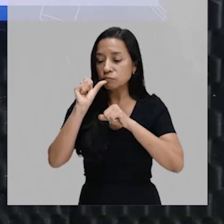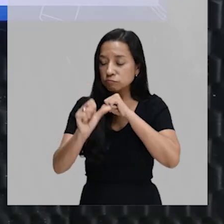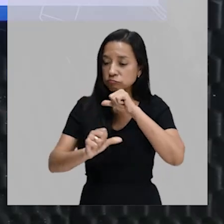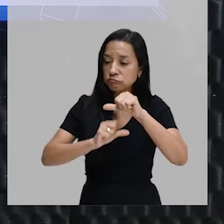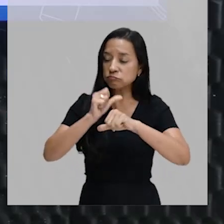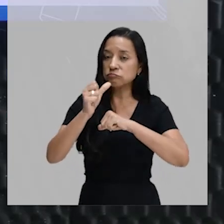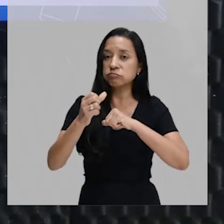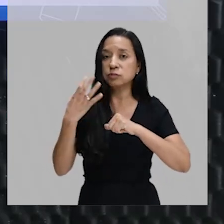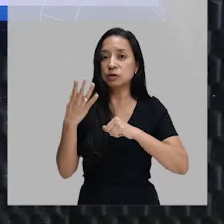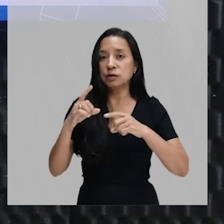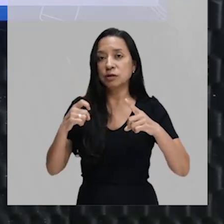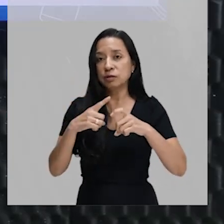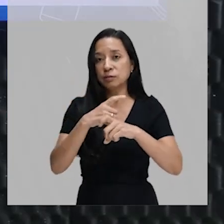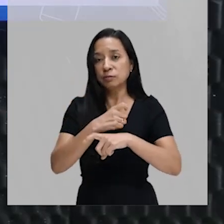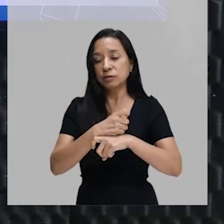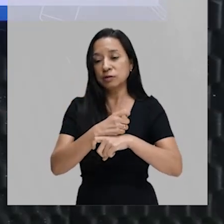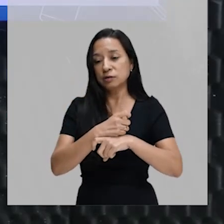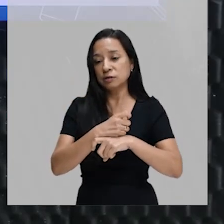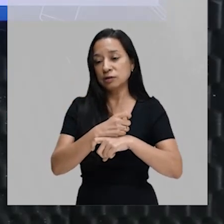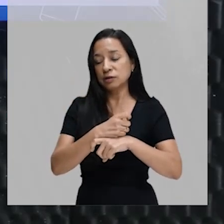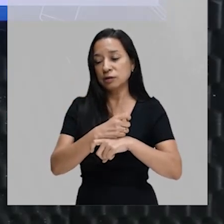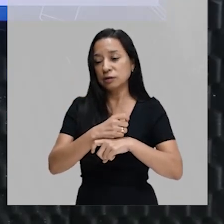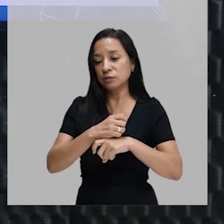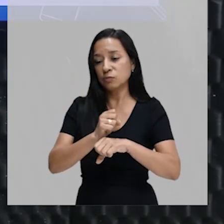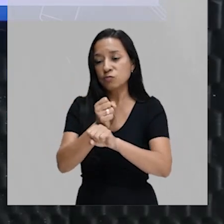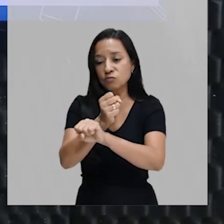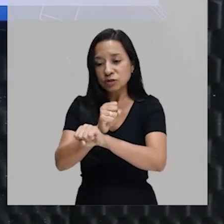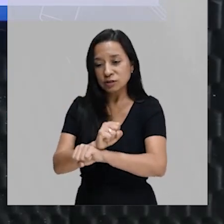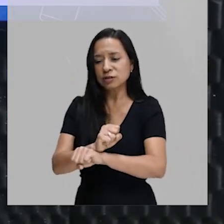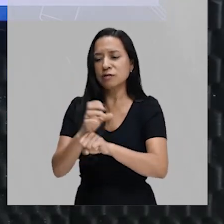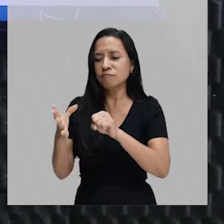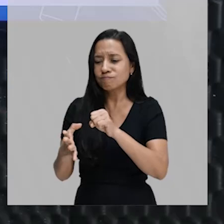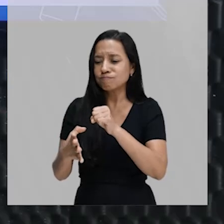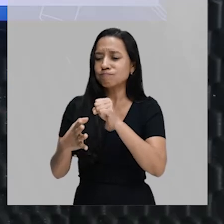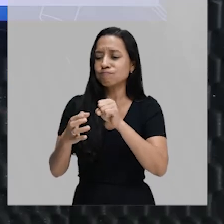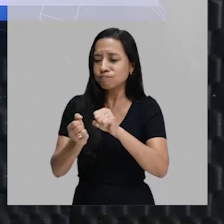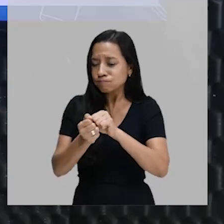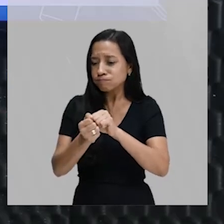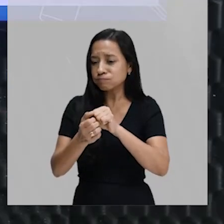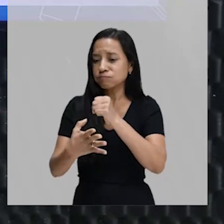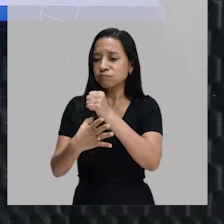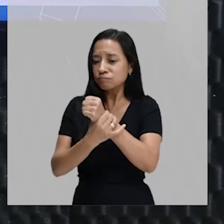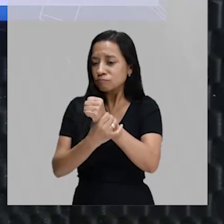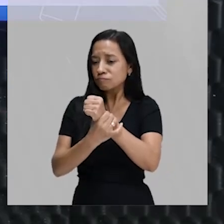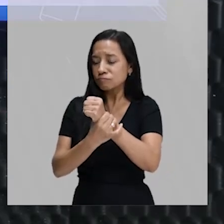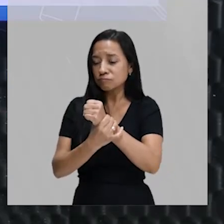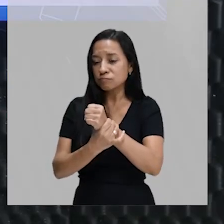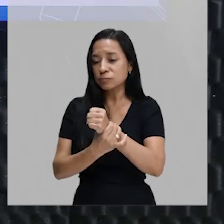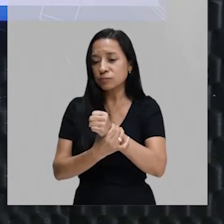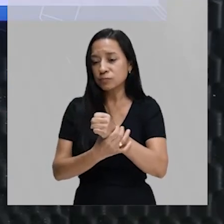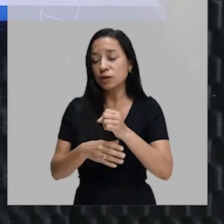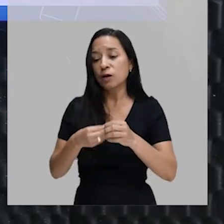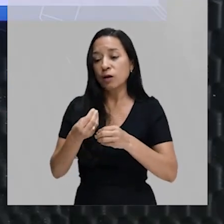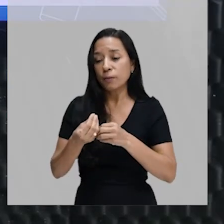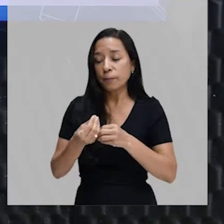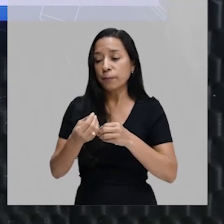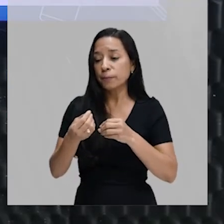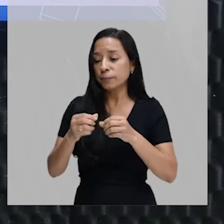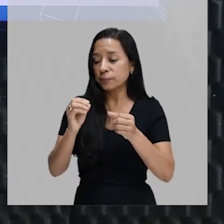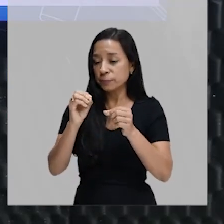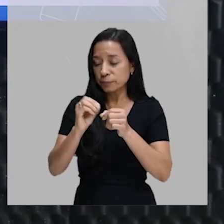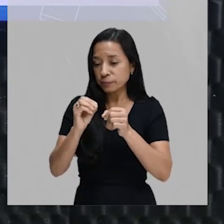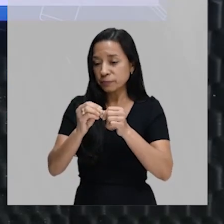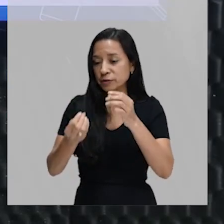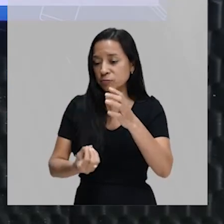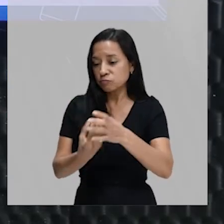essa bactéria um escravo. Então, ele vai utilizar todas as enzimas da bactéria para produzir proteínas